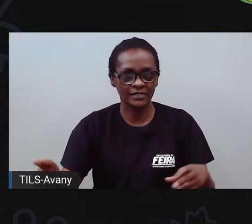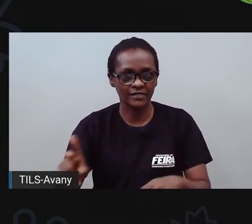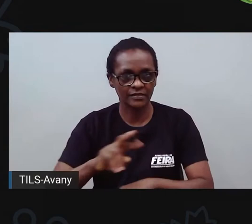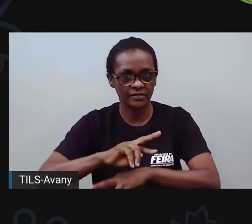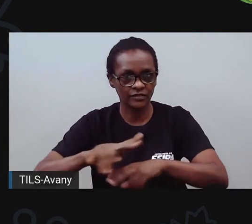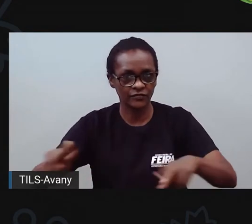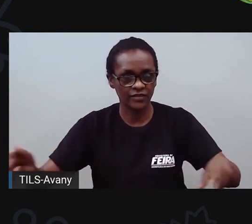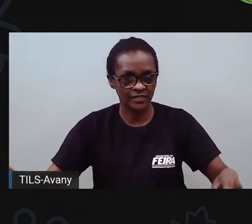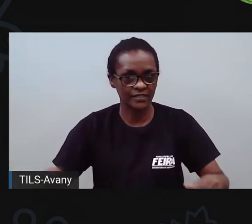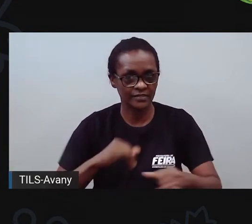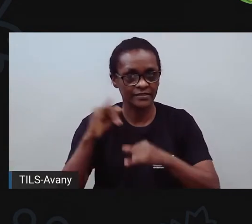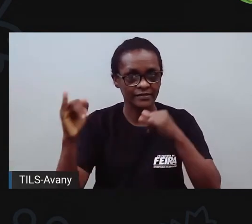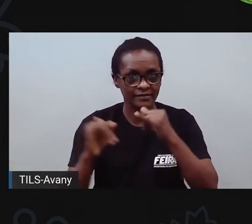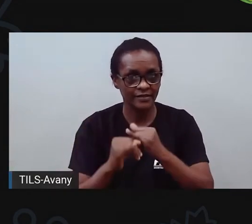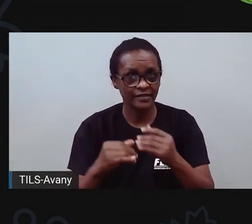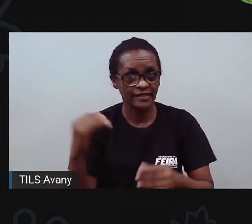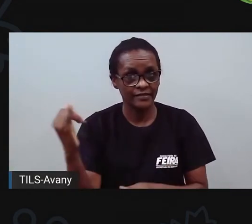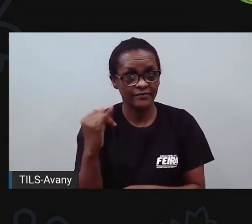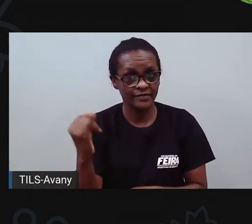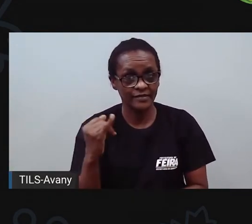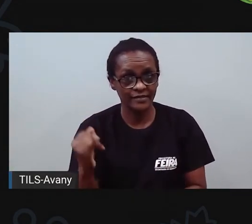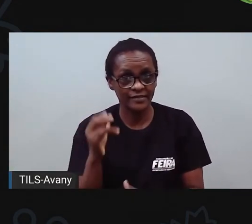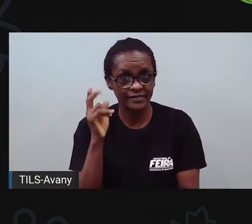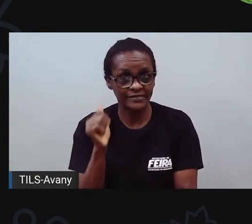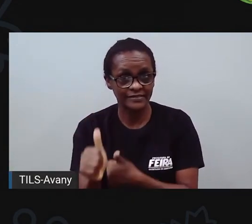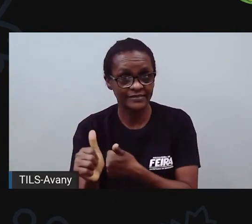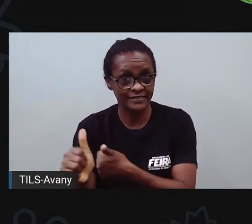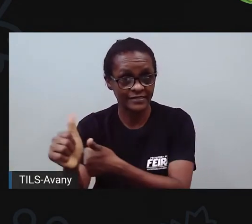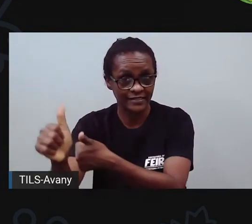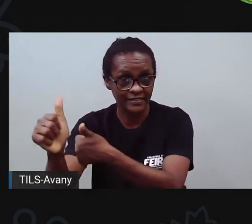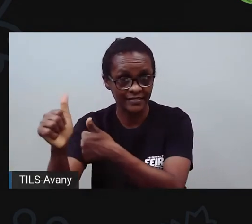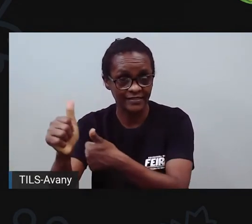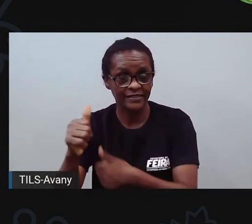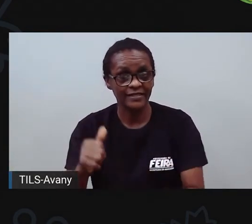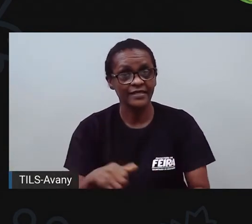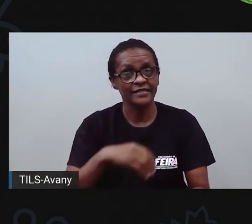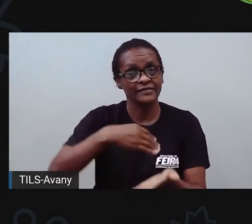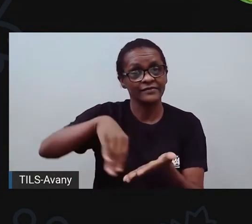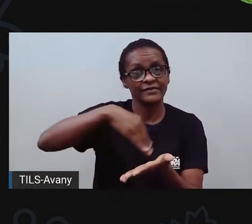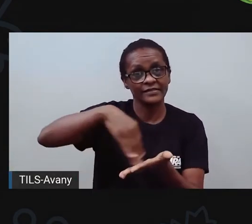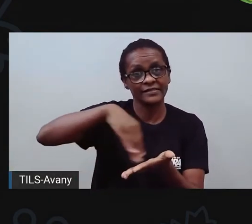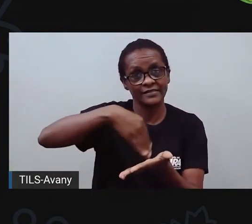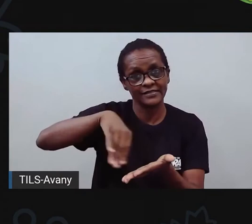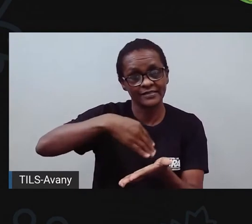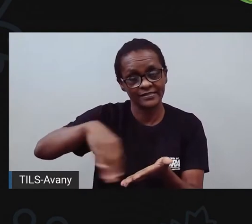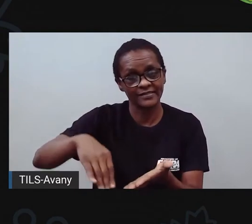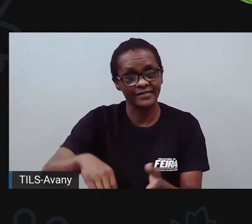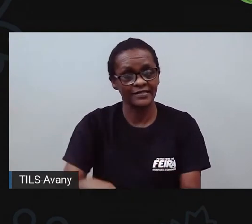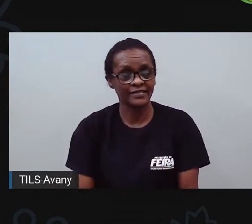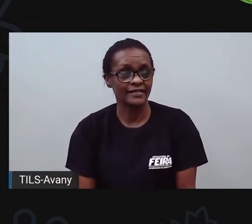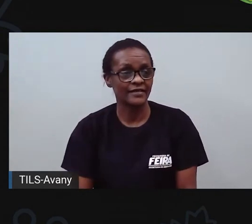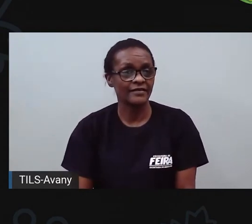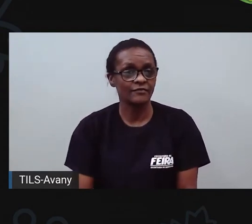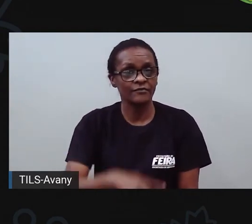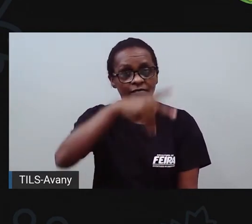A Seduc, né? Seduc Feira de Santana e ficar de olho lá nos avisos e